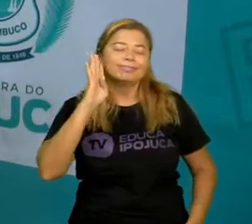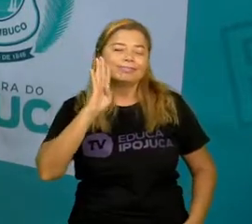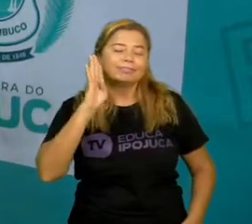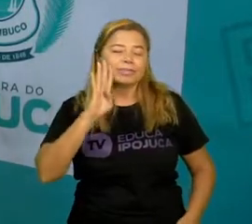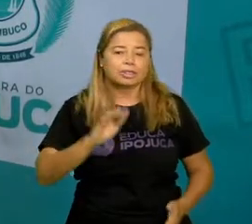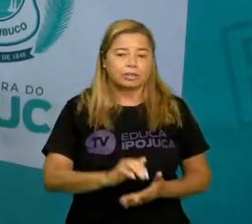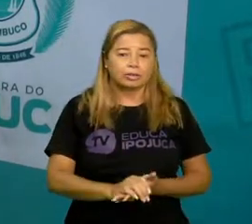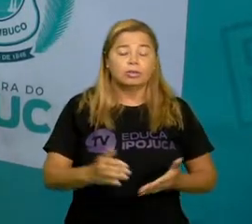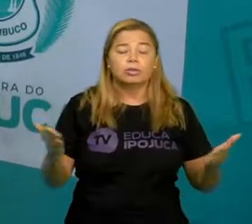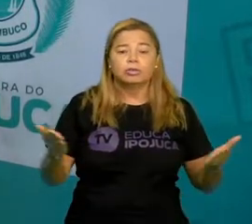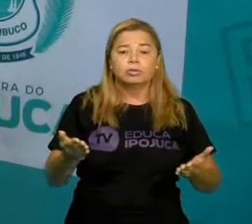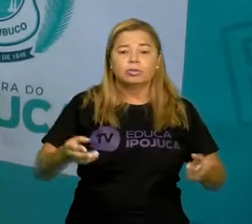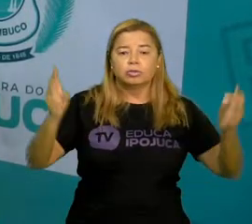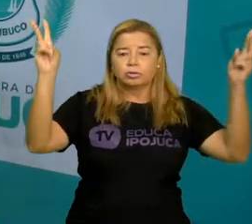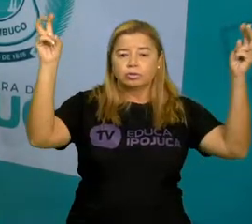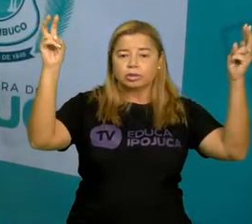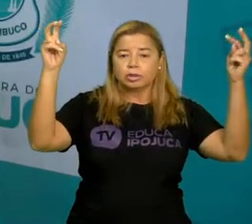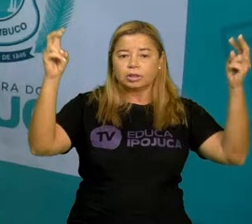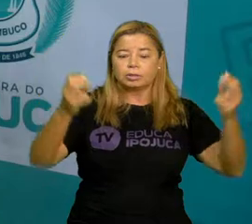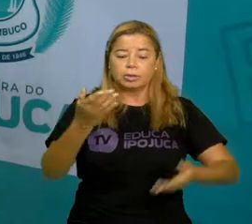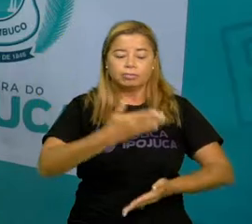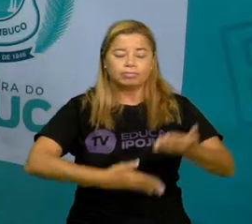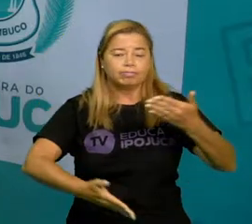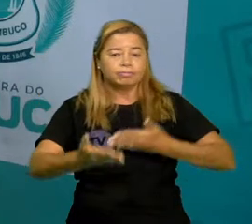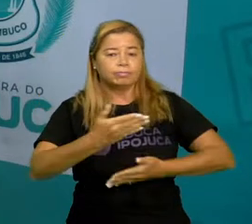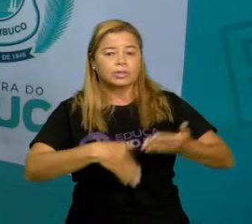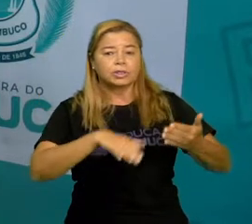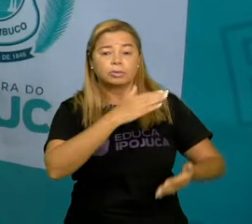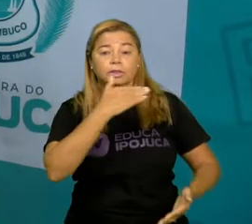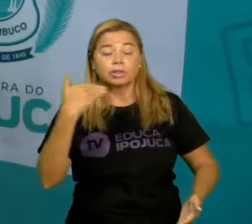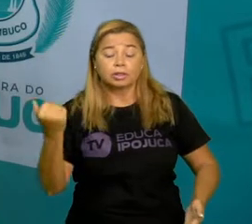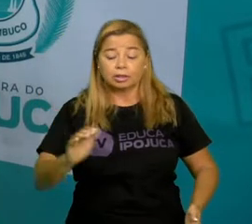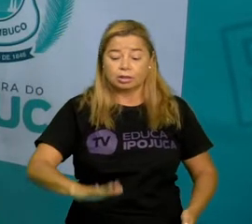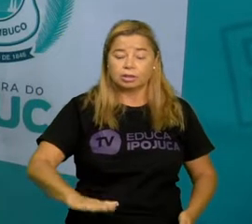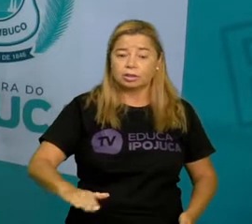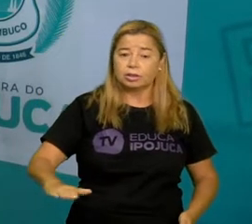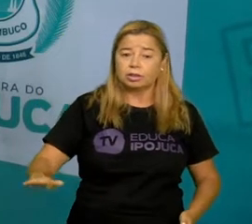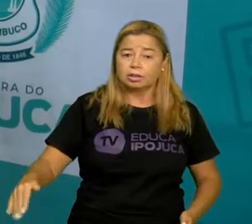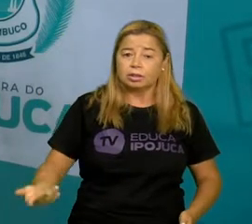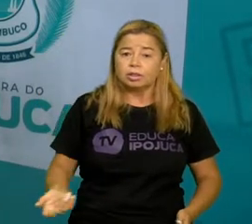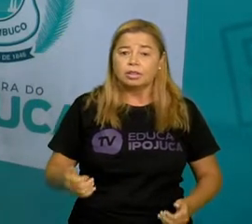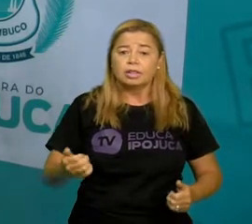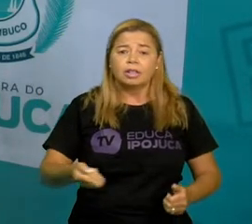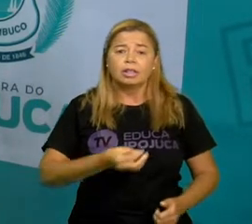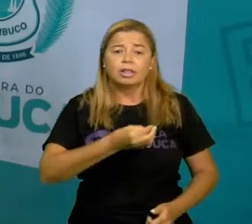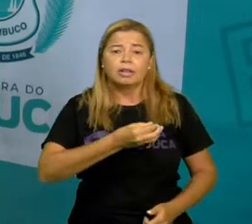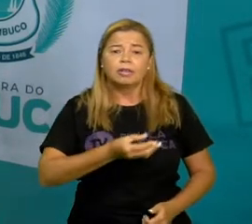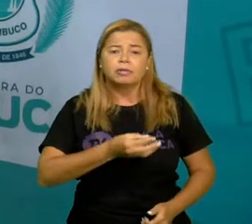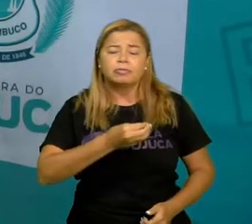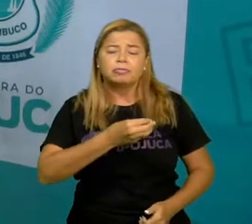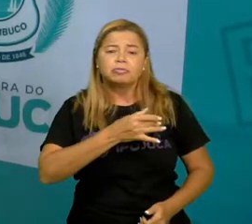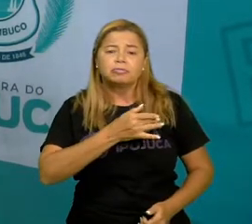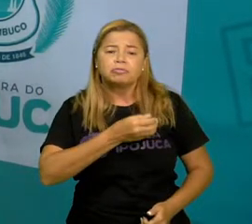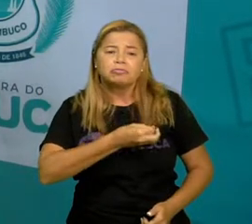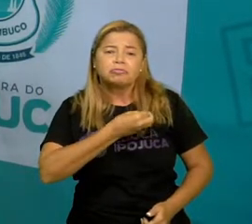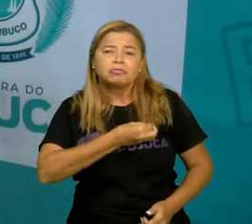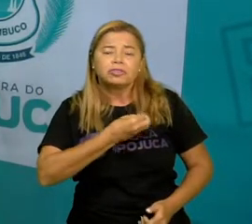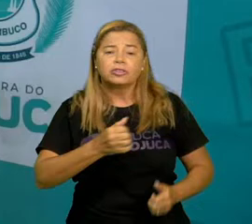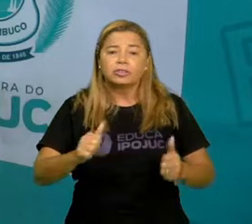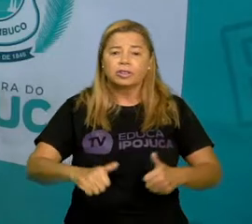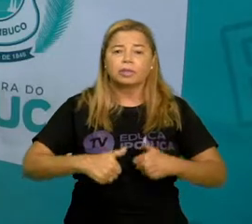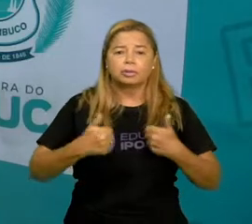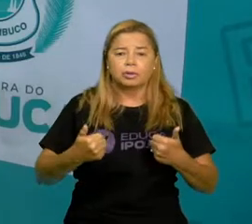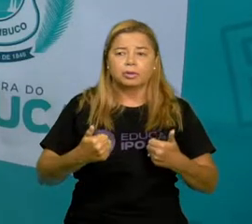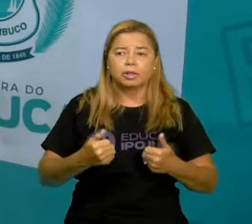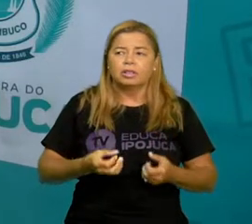sobre a relação entre a mortalidade infantil e a qualidade de vida. Como assim professora? Mortalidade infantil? Será